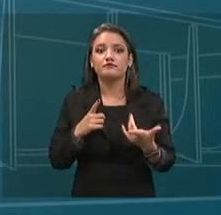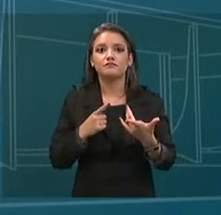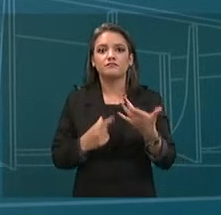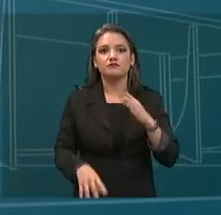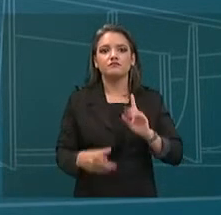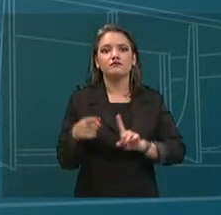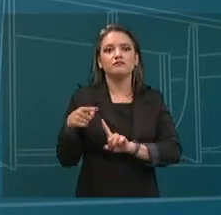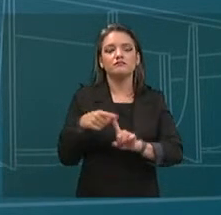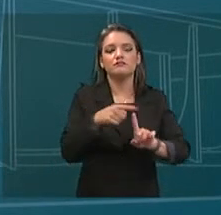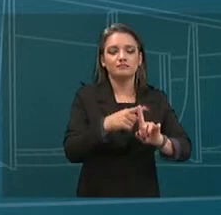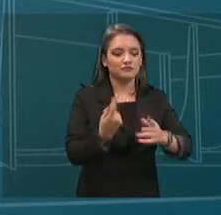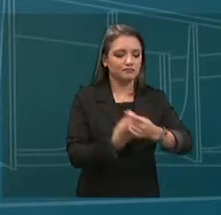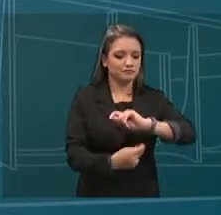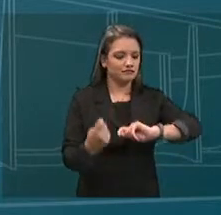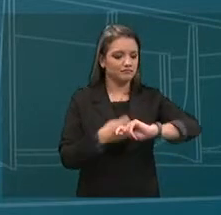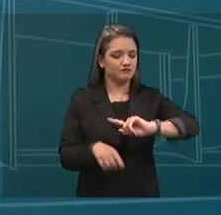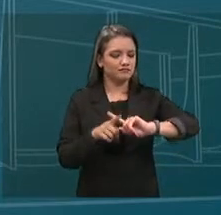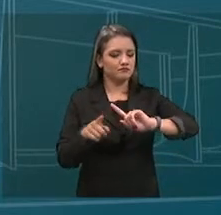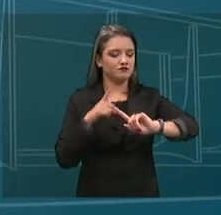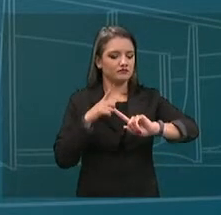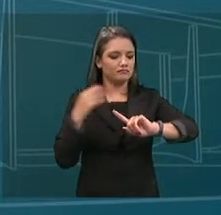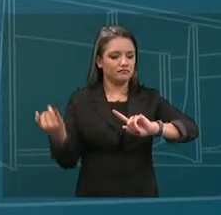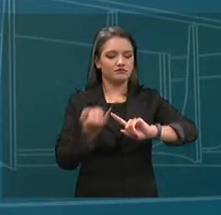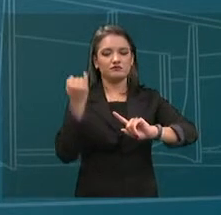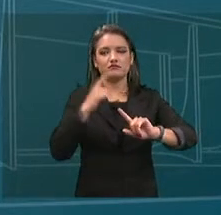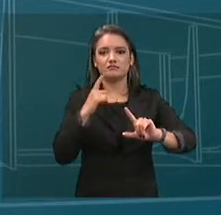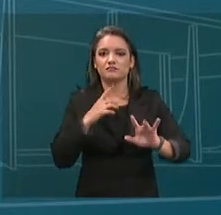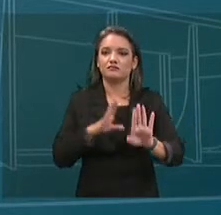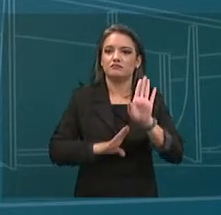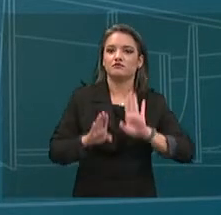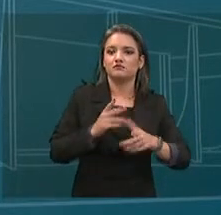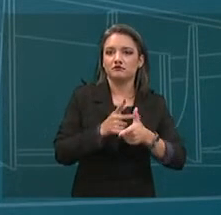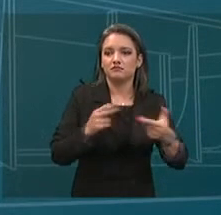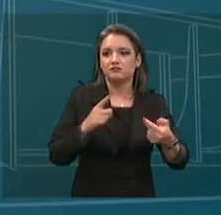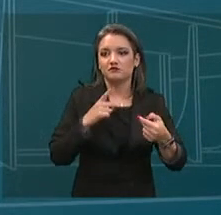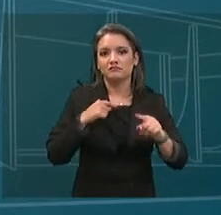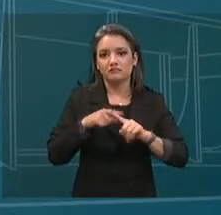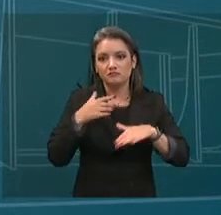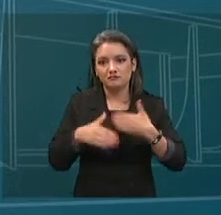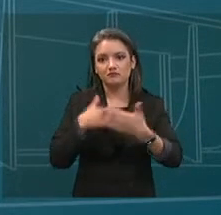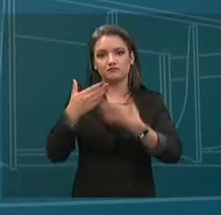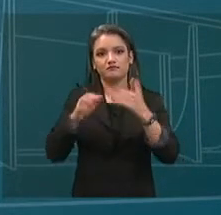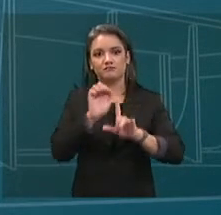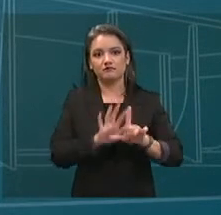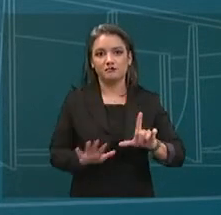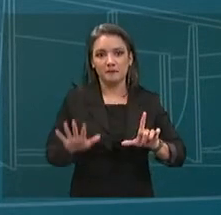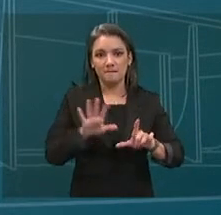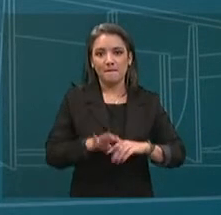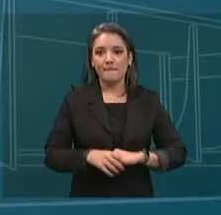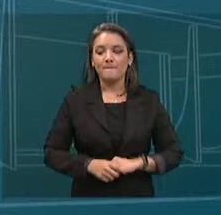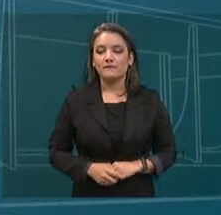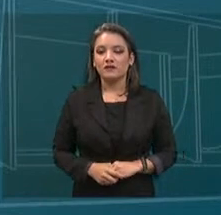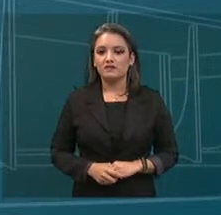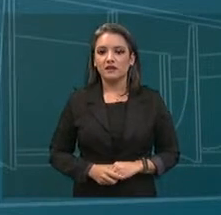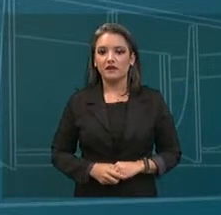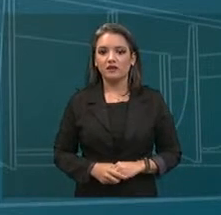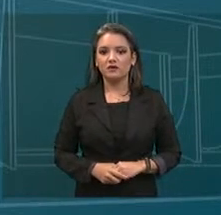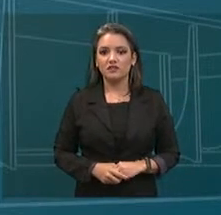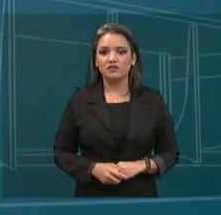de negócio. Daí a importância de um dever de cuidado que também alcance o próprio desenvolvimento da plataforma. Próximo, por favor.